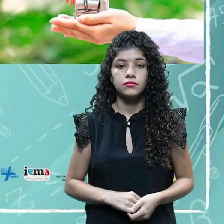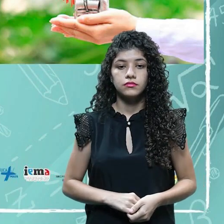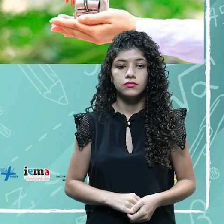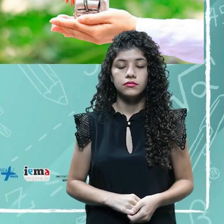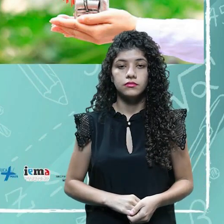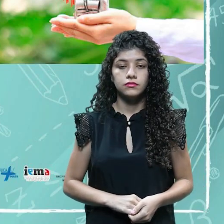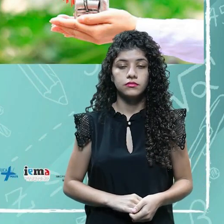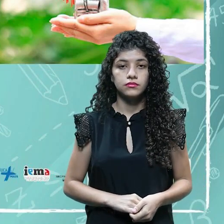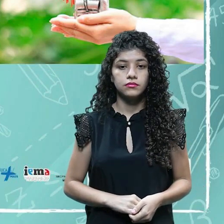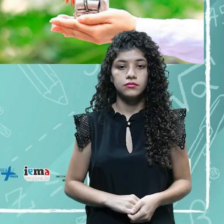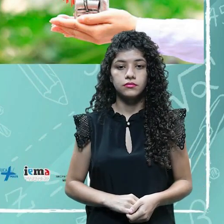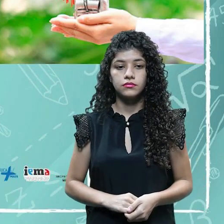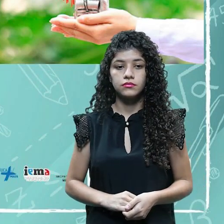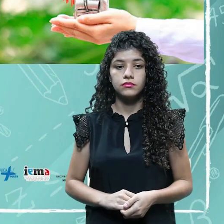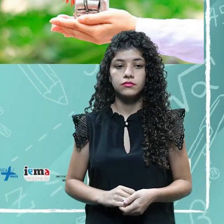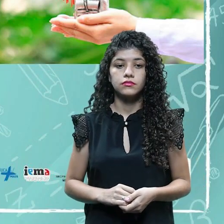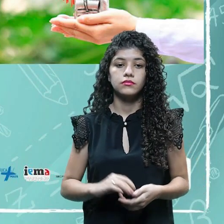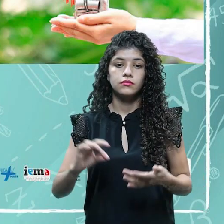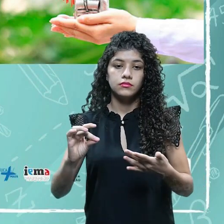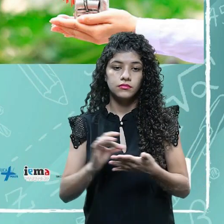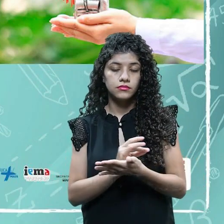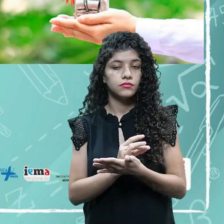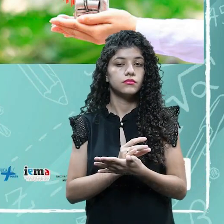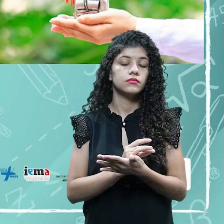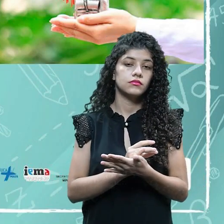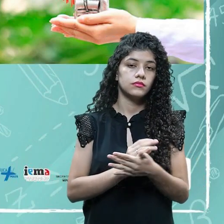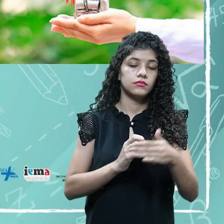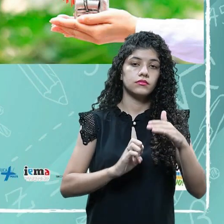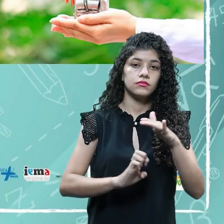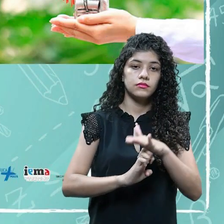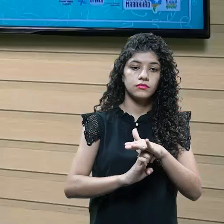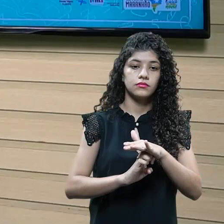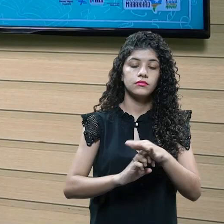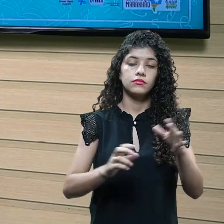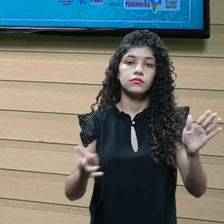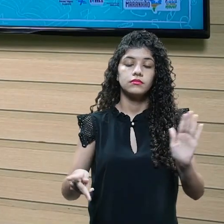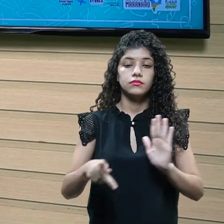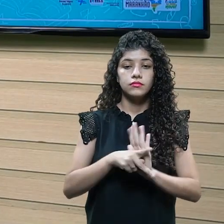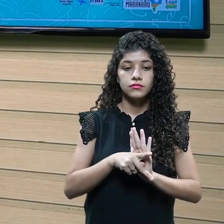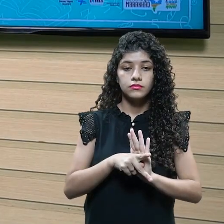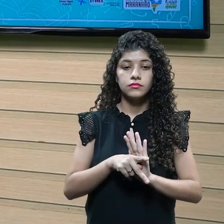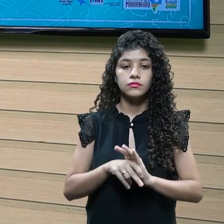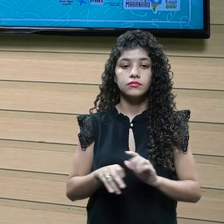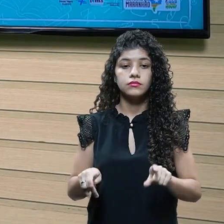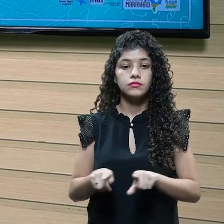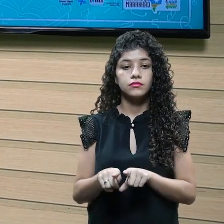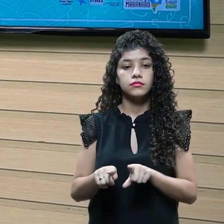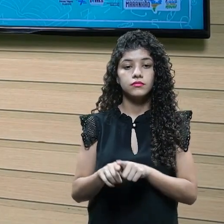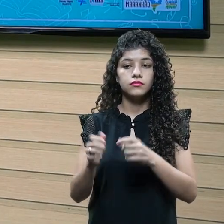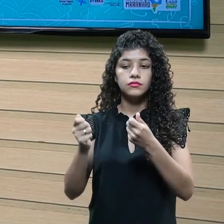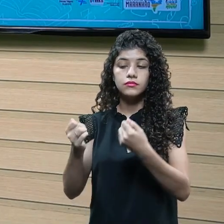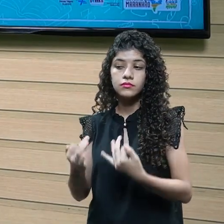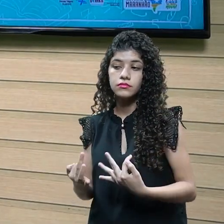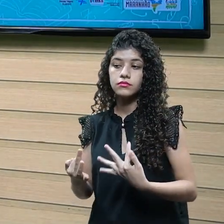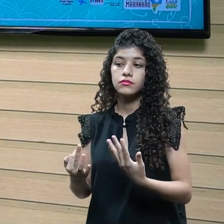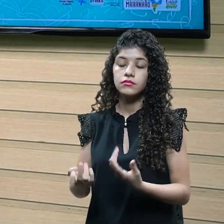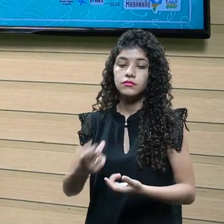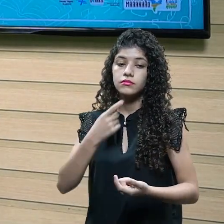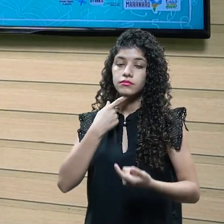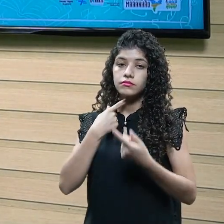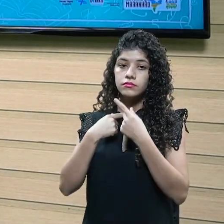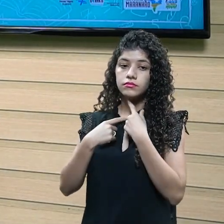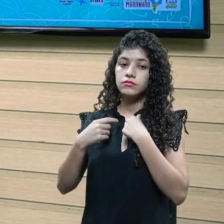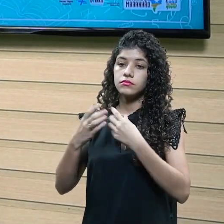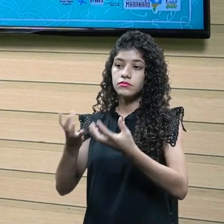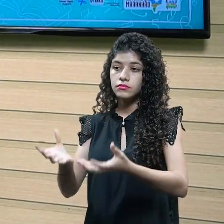cabem na comissão de formatura, né? Que é contratar uma empresa especializada, né? E falar para ela o que você deseja